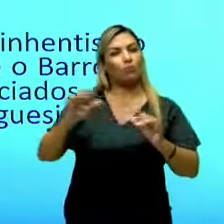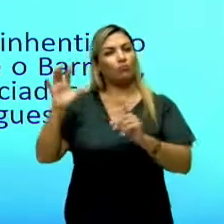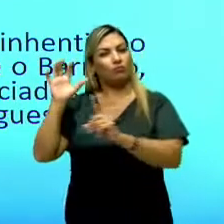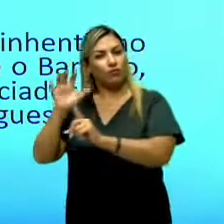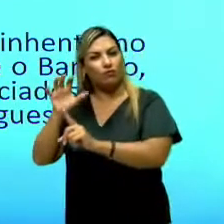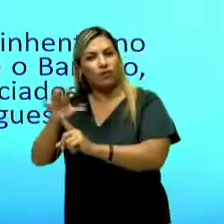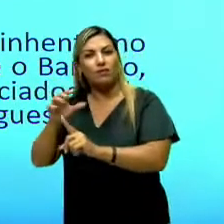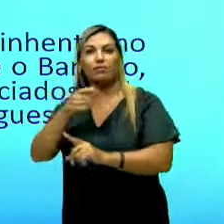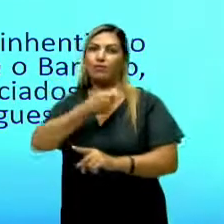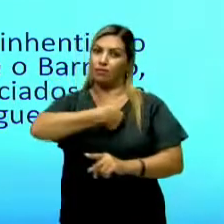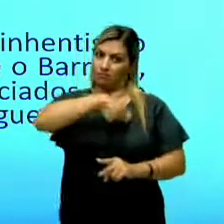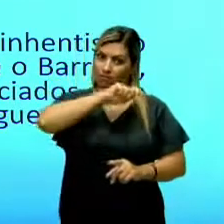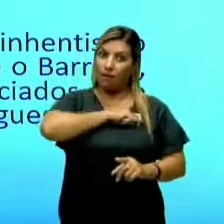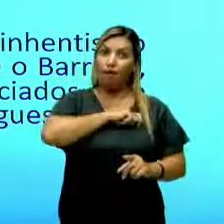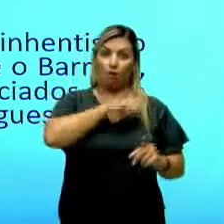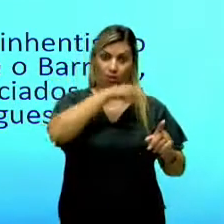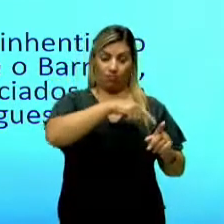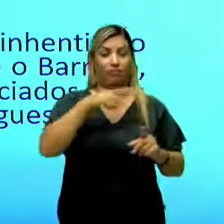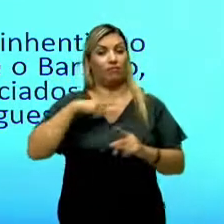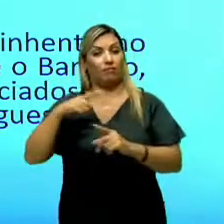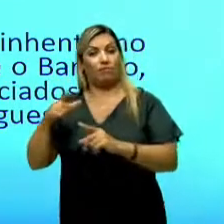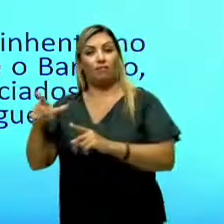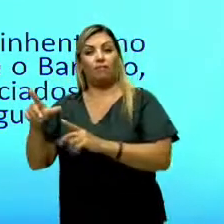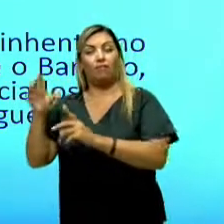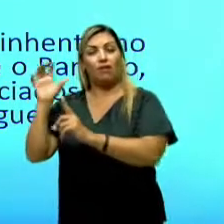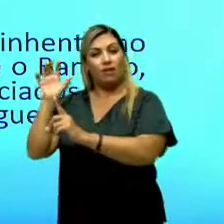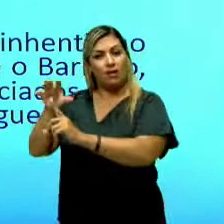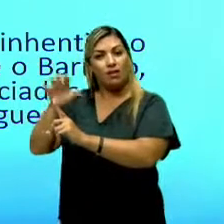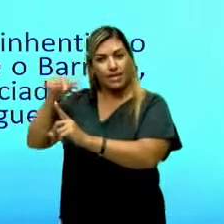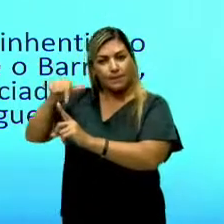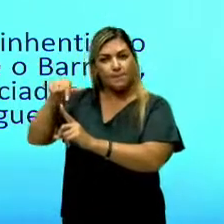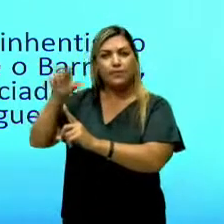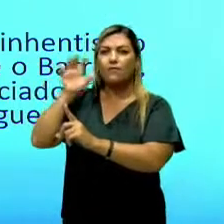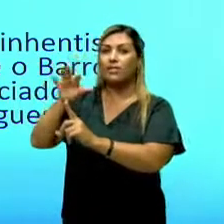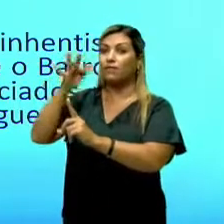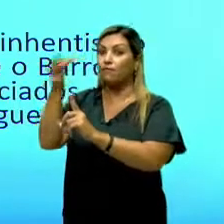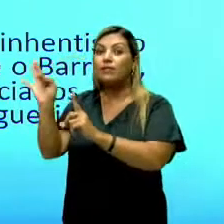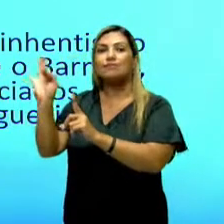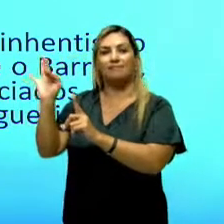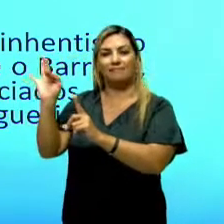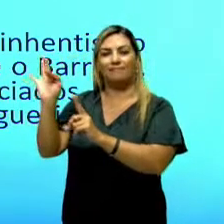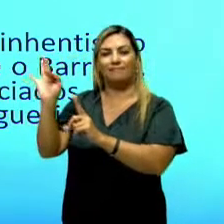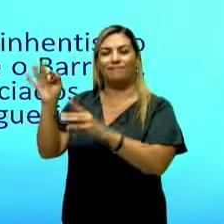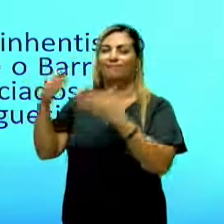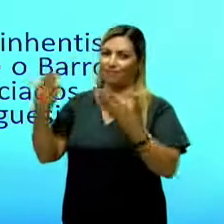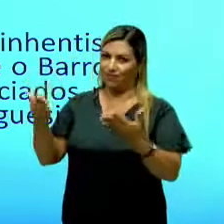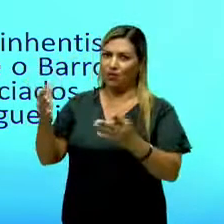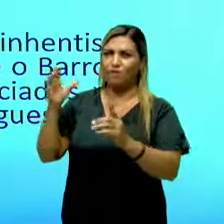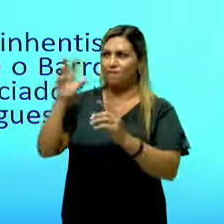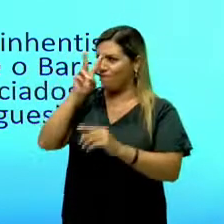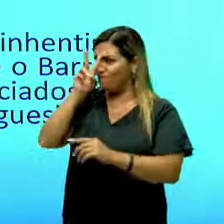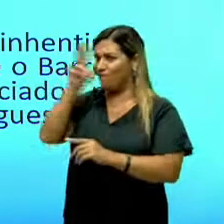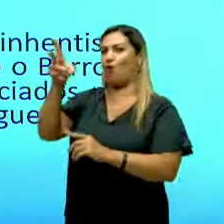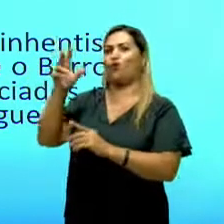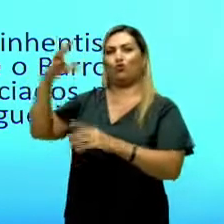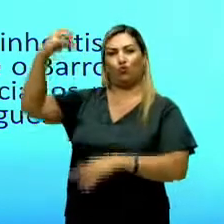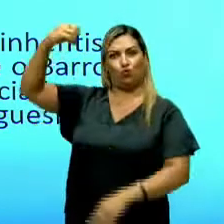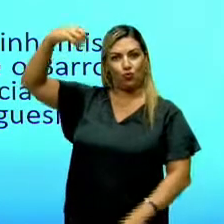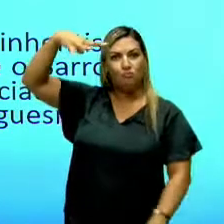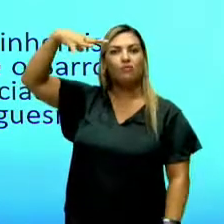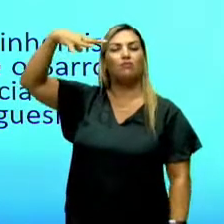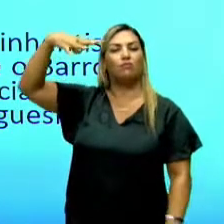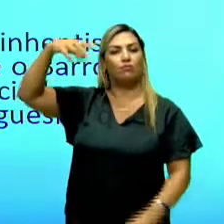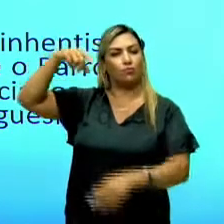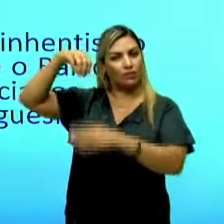influência espanhola. E o arcadismo vai ter uma influência francesa. Por isso, tão forte o iluminismo